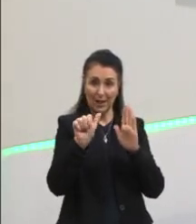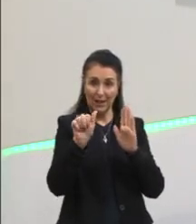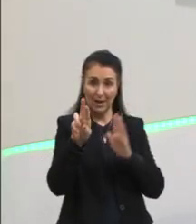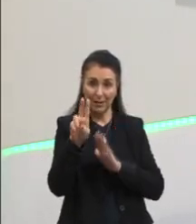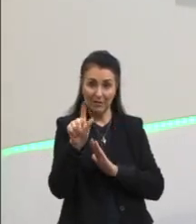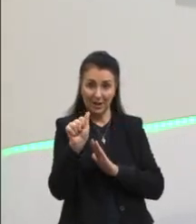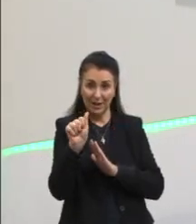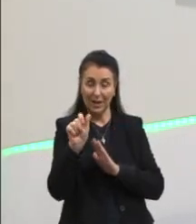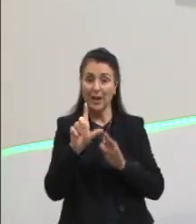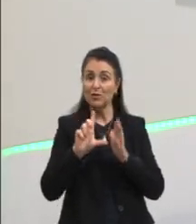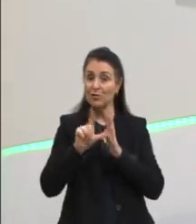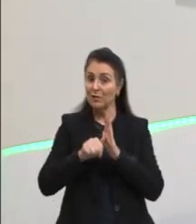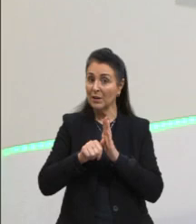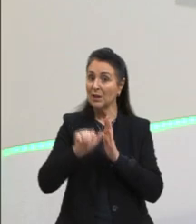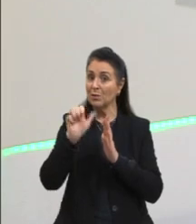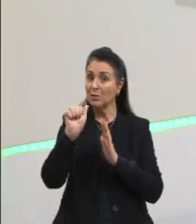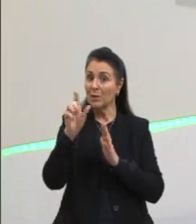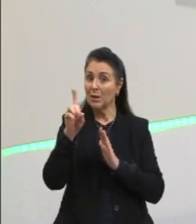Próximo grupo.